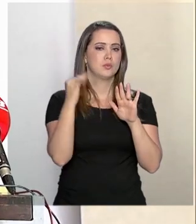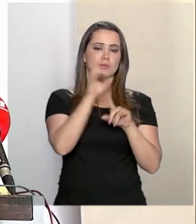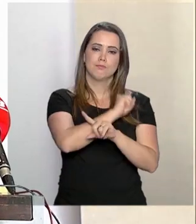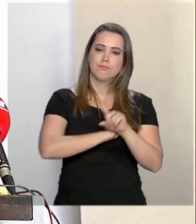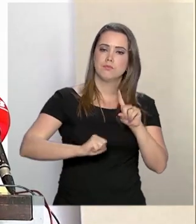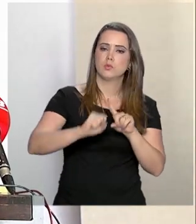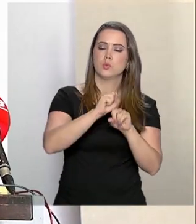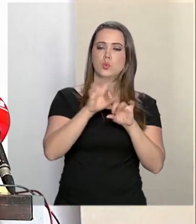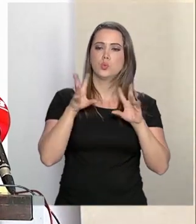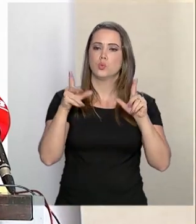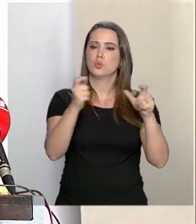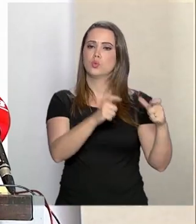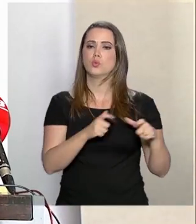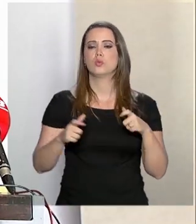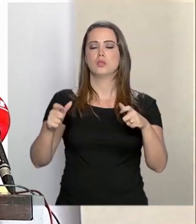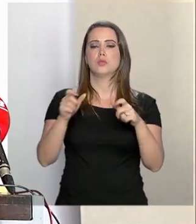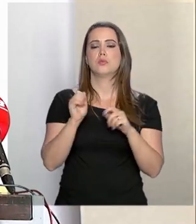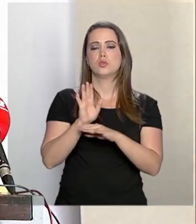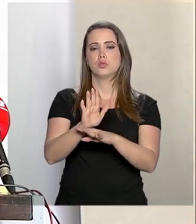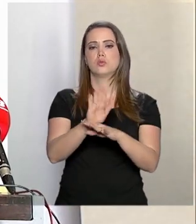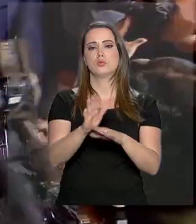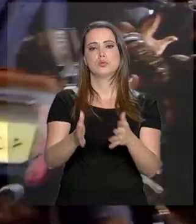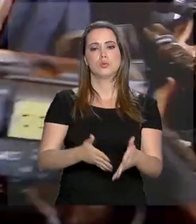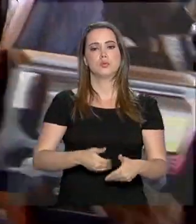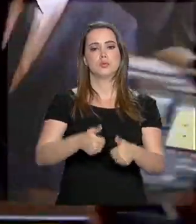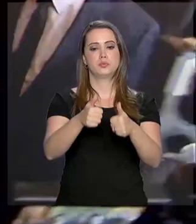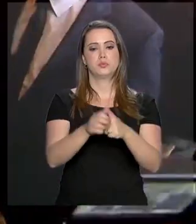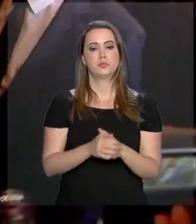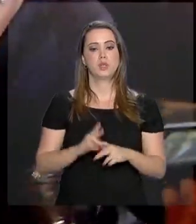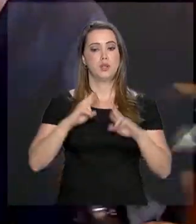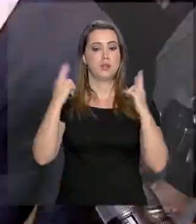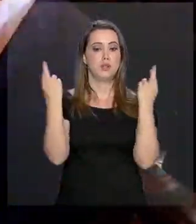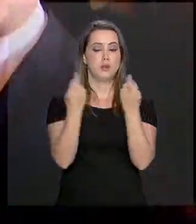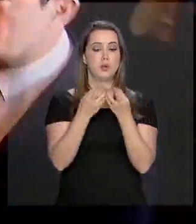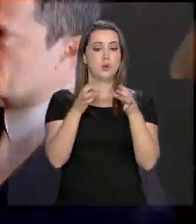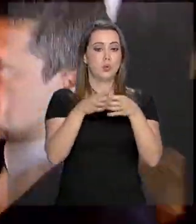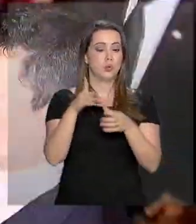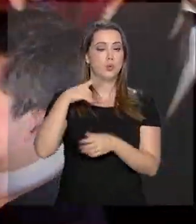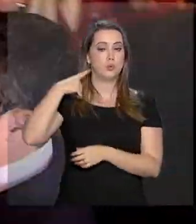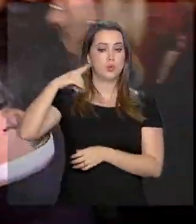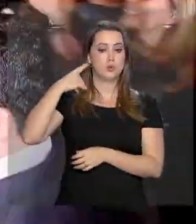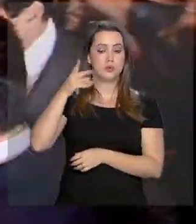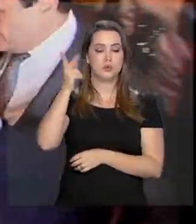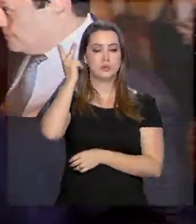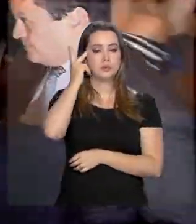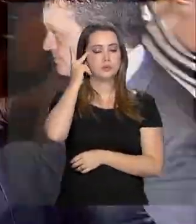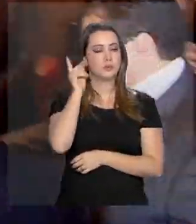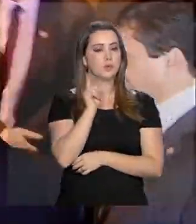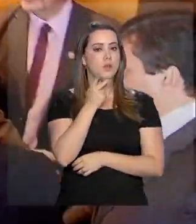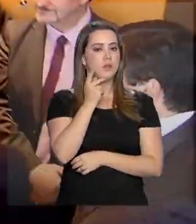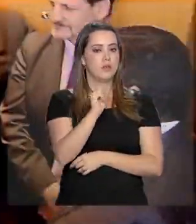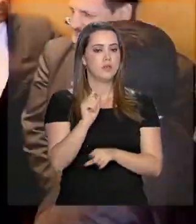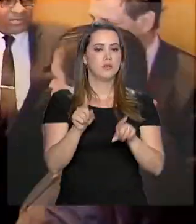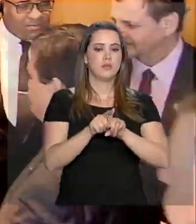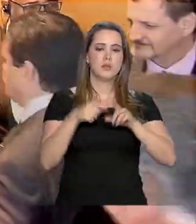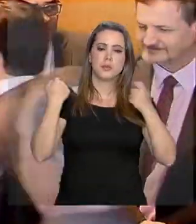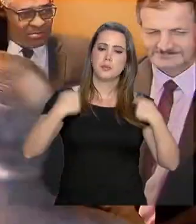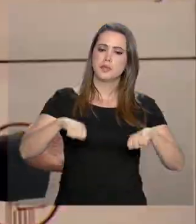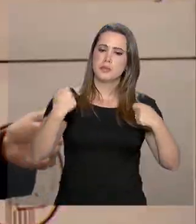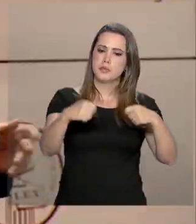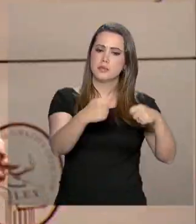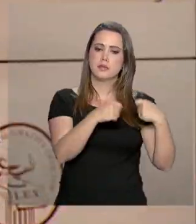sociedade. E toda a sociedade pode contribuir para aprimorá-lo. Na reunião com advogados de São Paulo, Sérgio Mouro falou sobre a